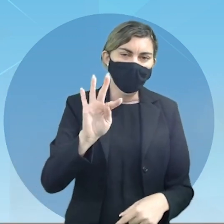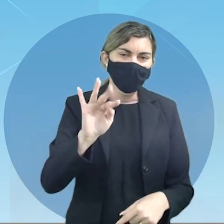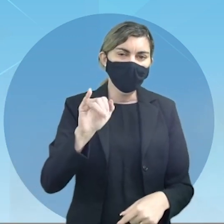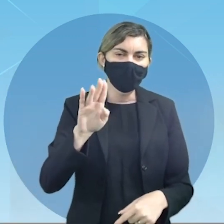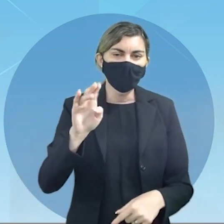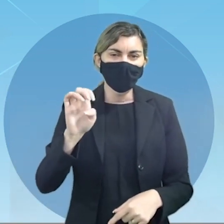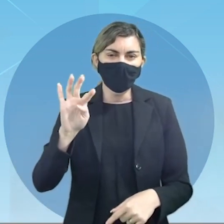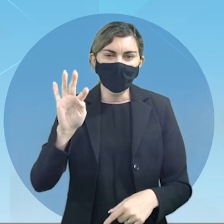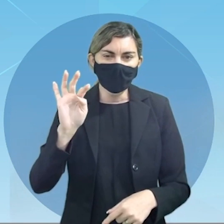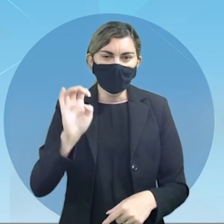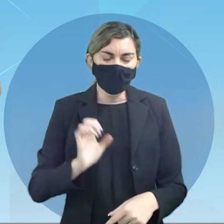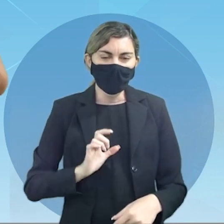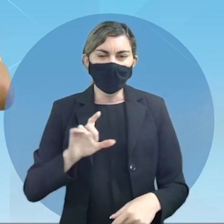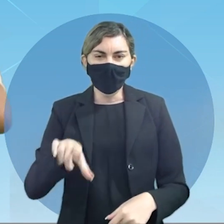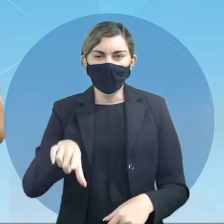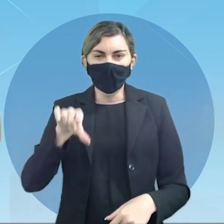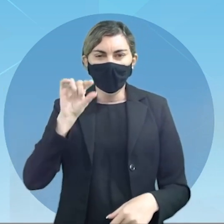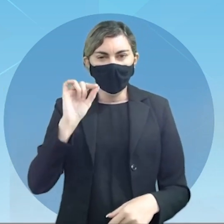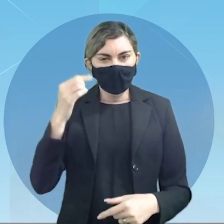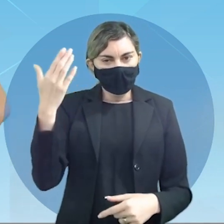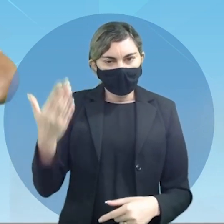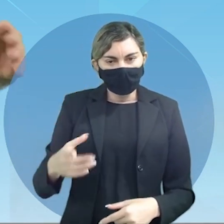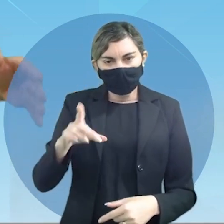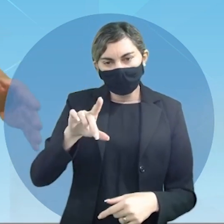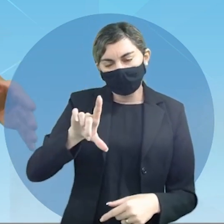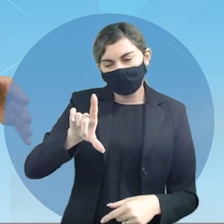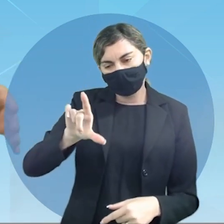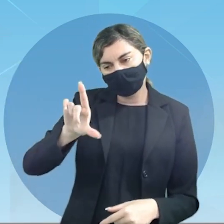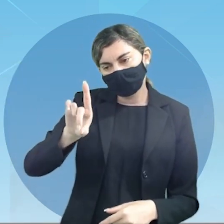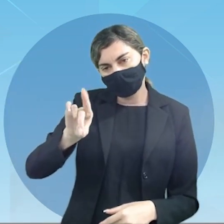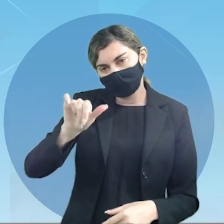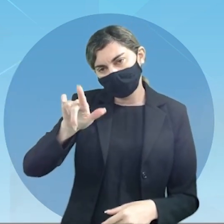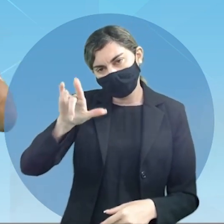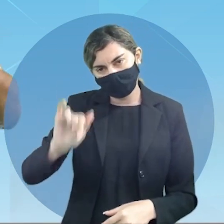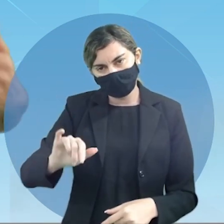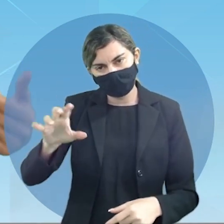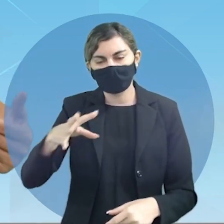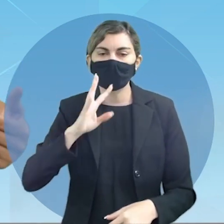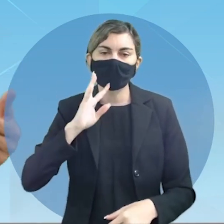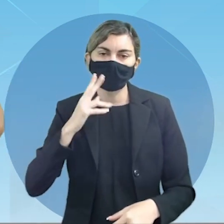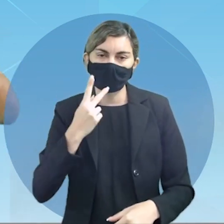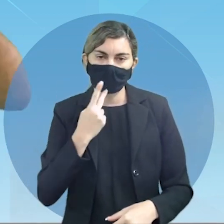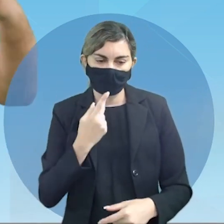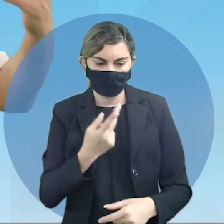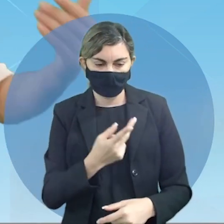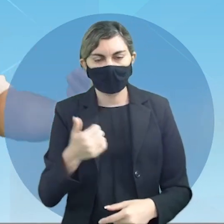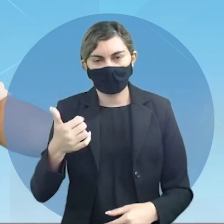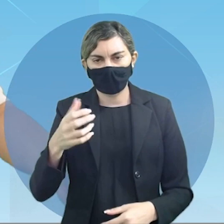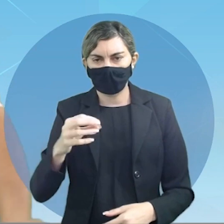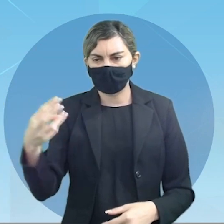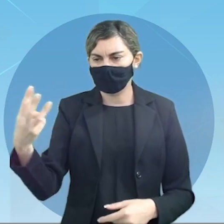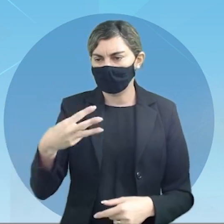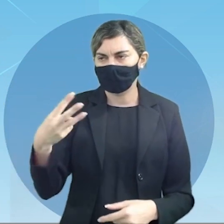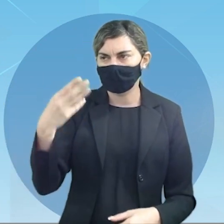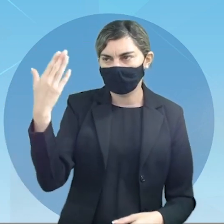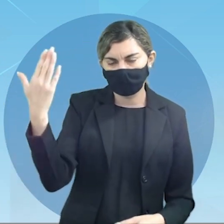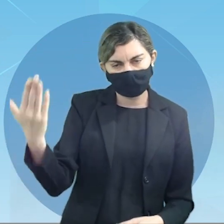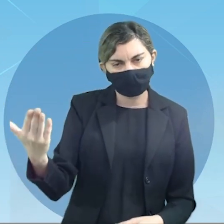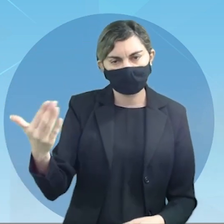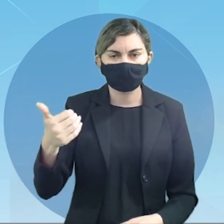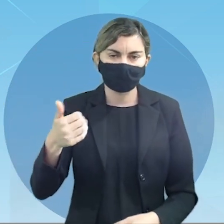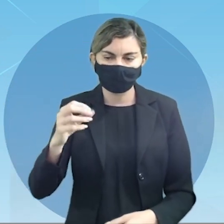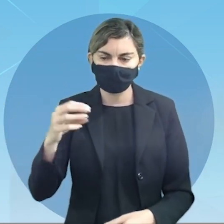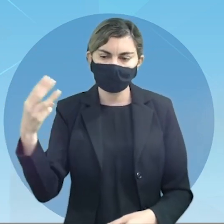ele foi escolhido ali como o grande Dalai e foi reconhecido como sendo a reencarnação do 13º esse